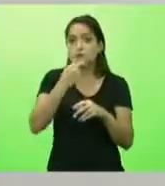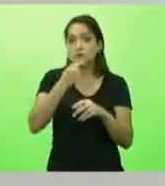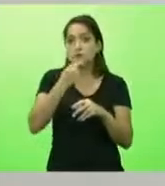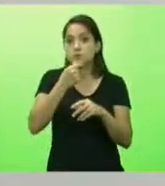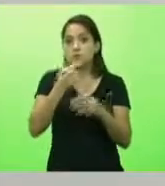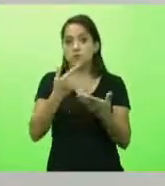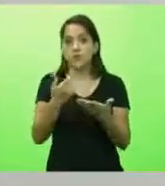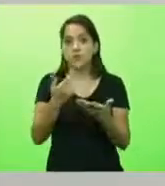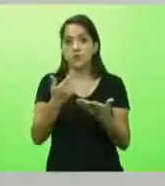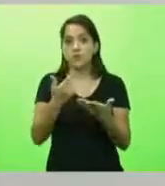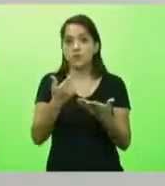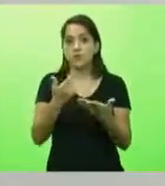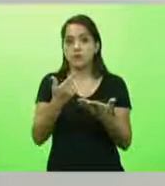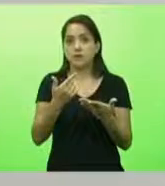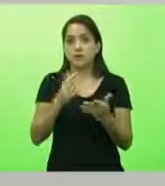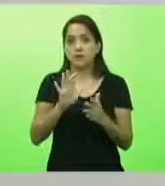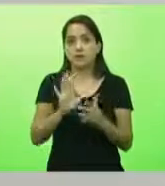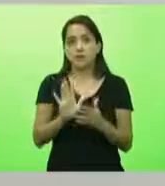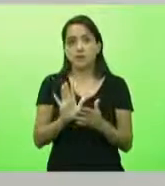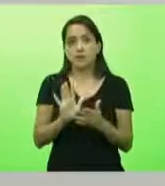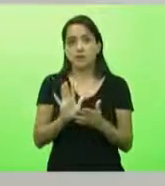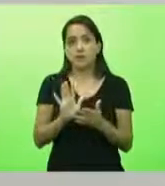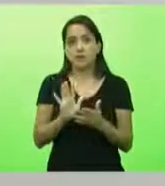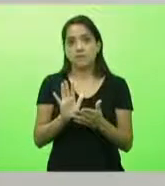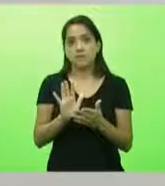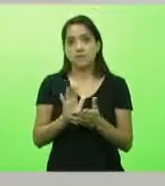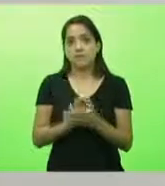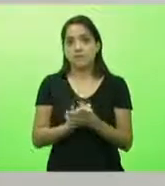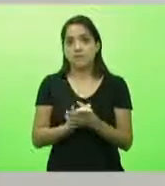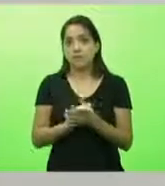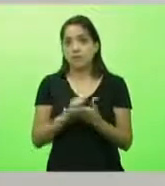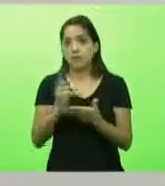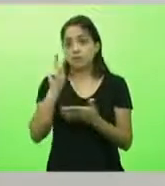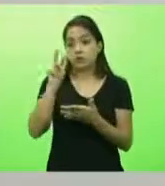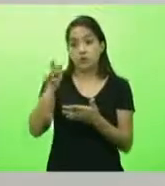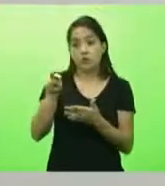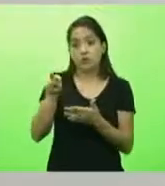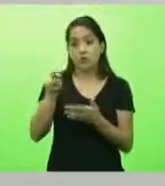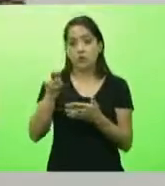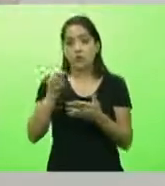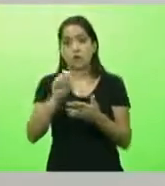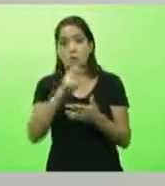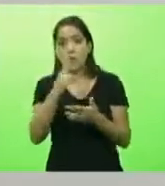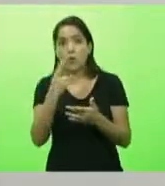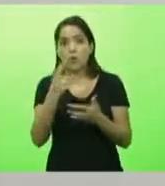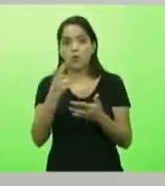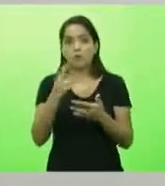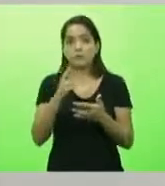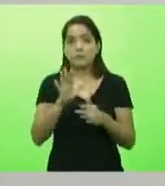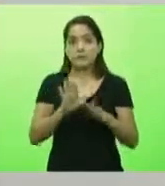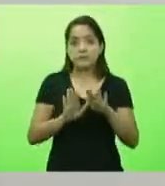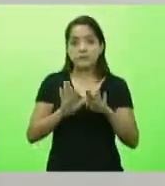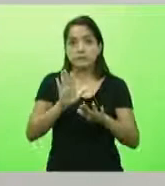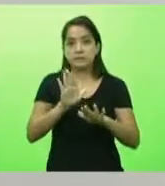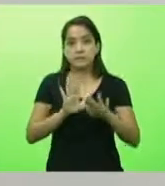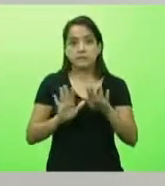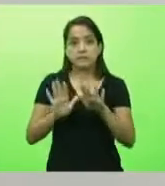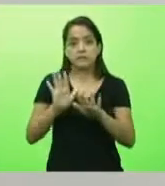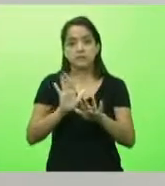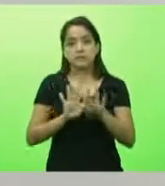sequer contestar, olhar ou errar. Tem que estar sempre pisando em ovos.